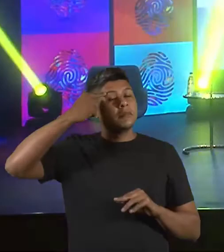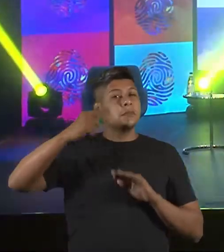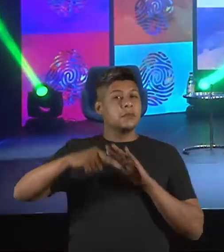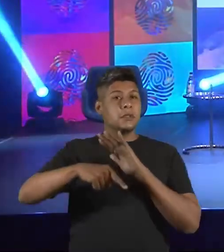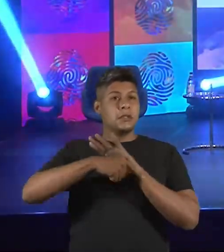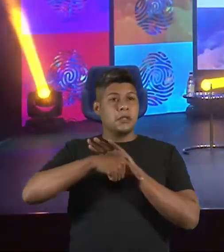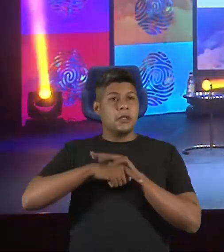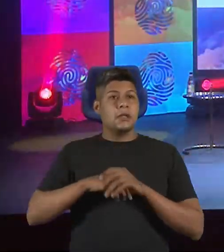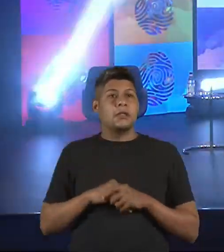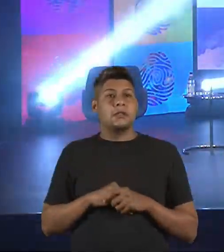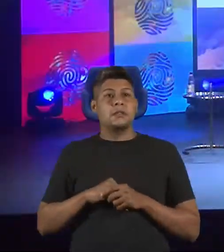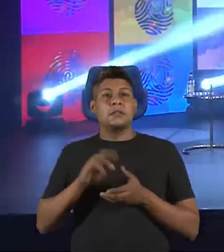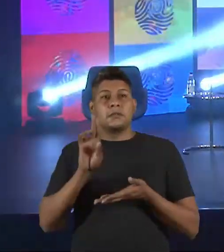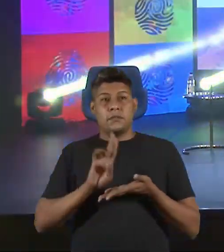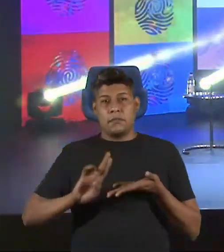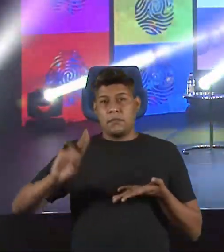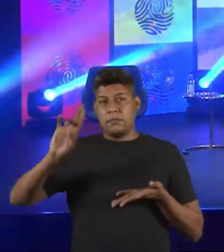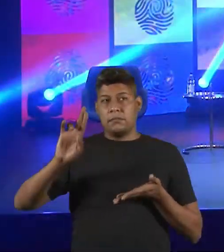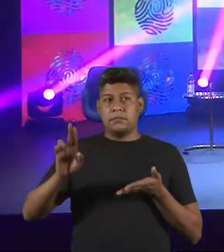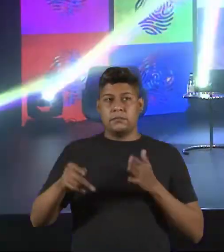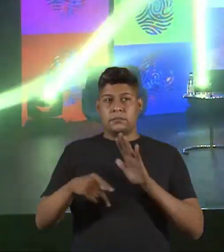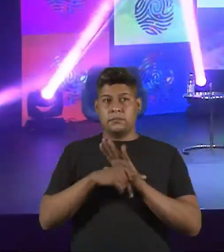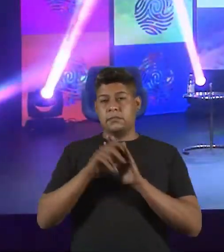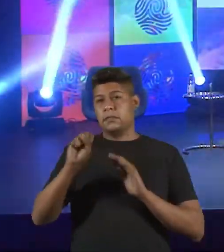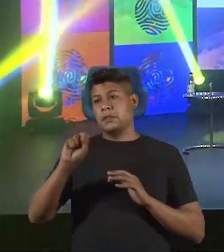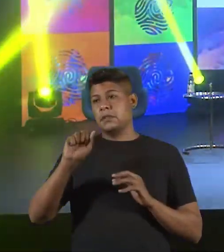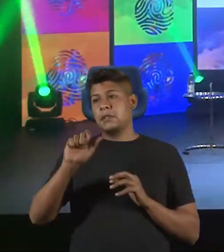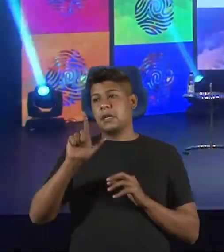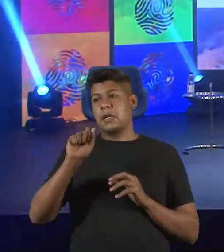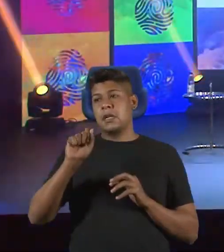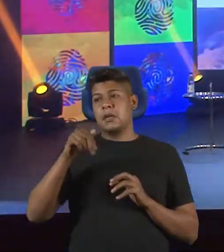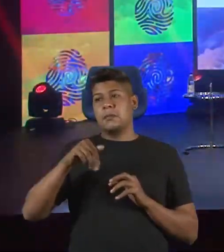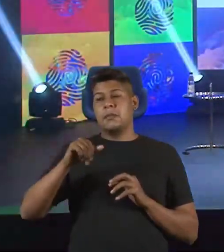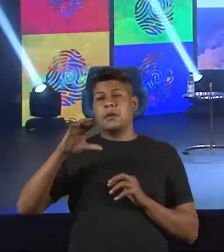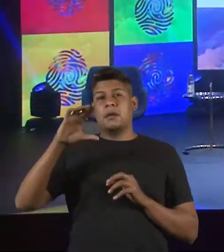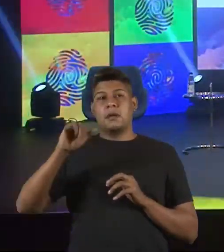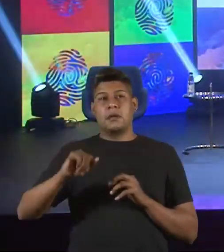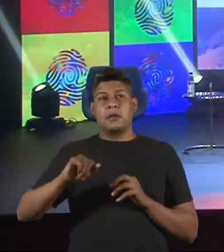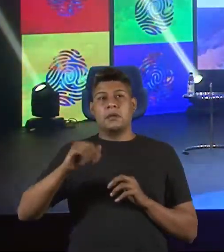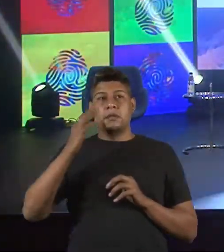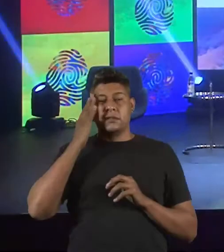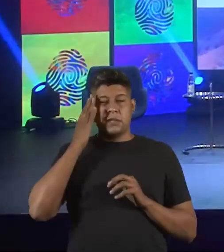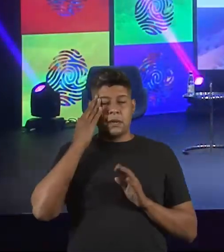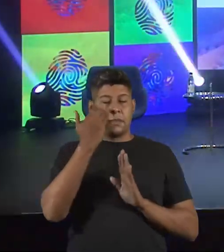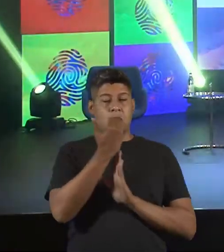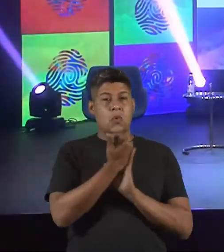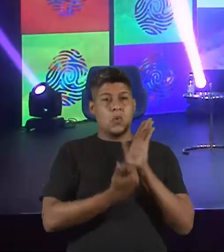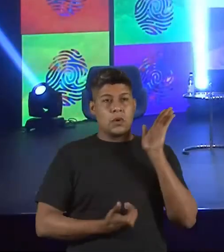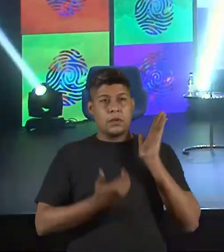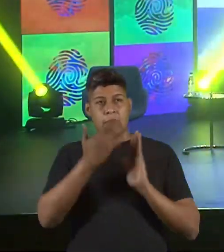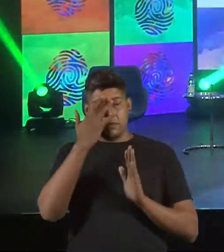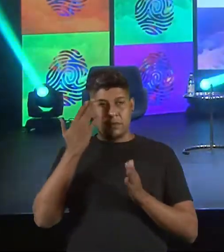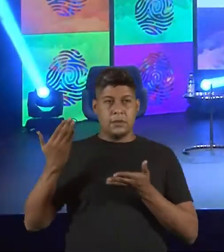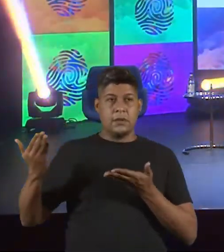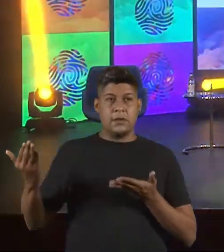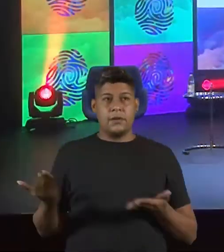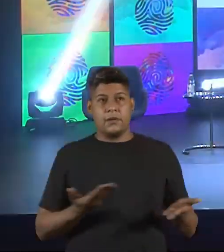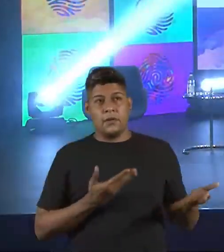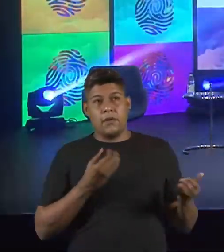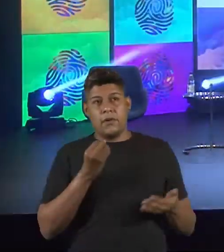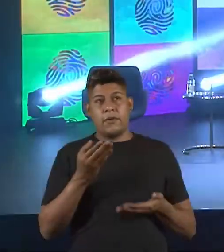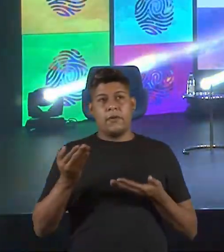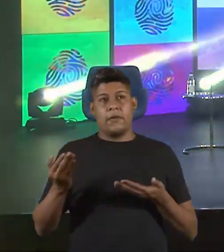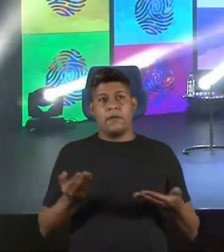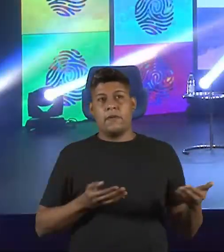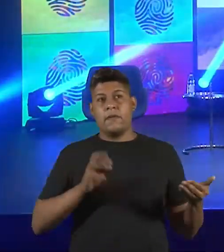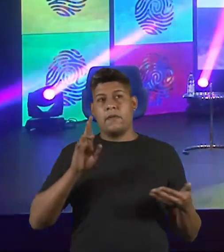Universidade de Salamanca. Olha só os currículos dos nossos convidados. Bem